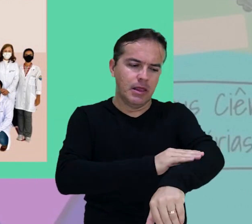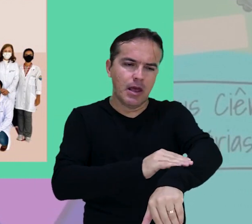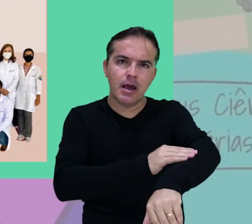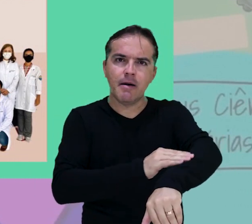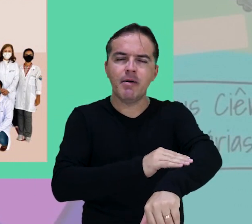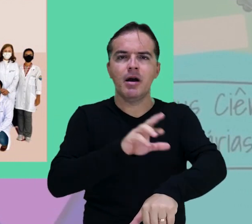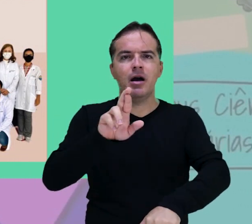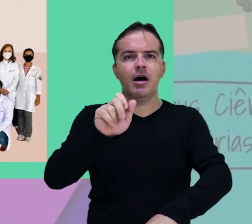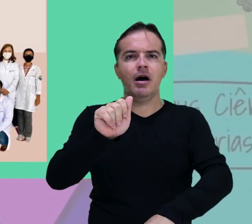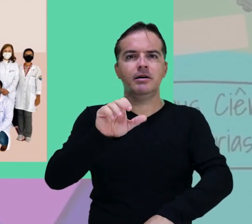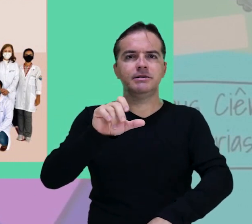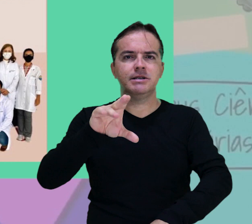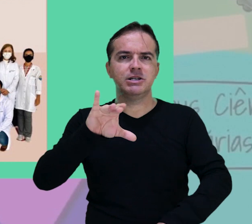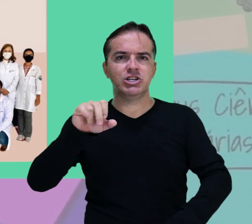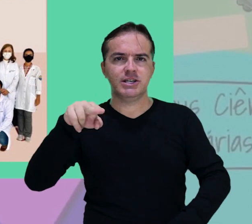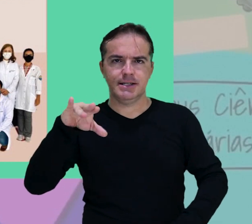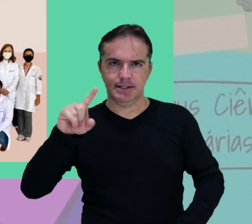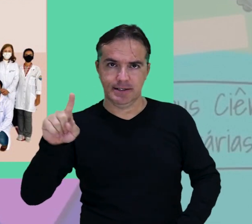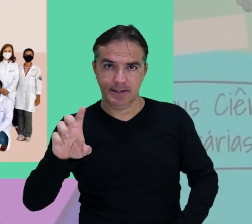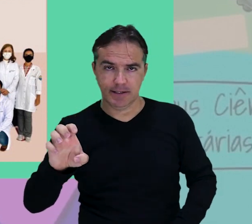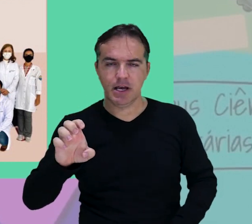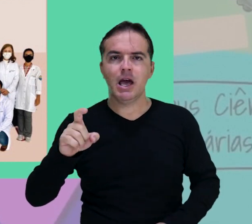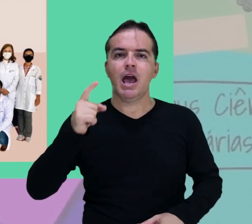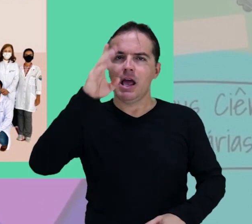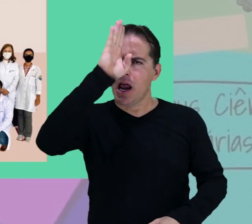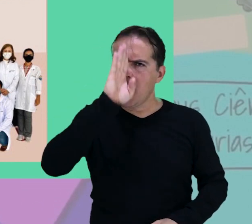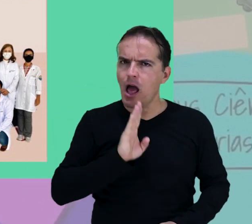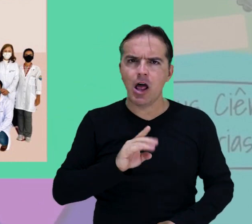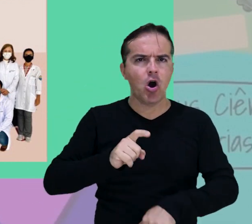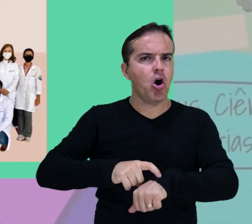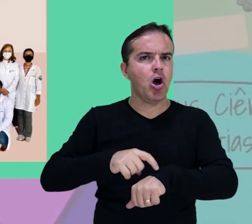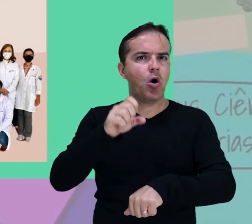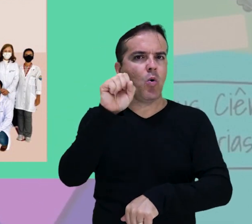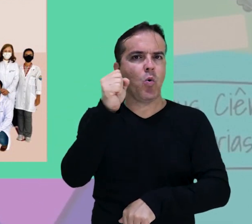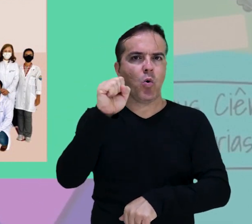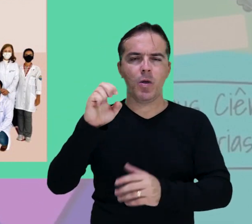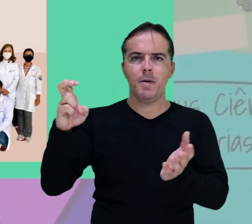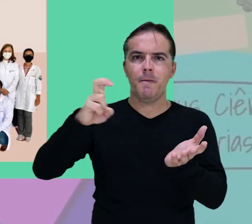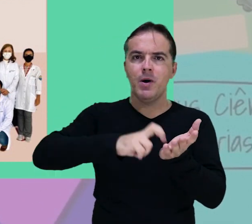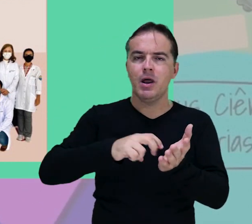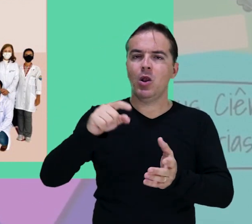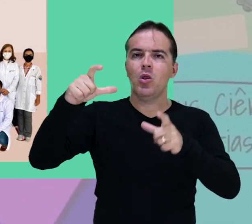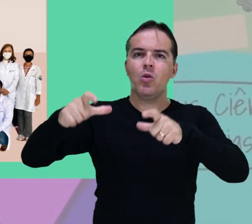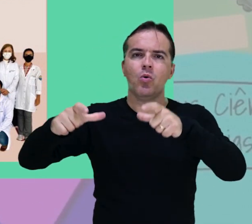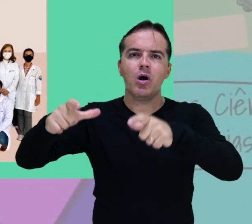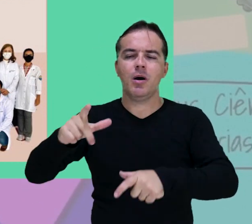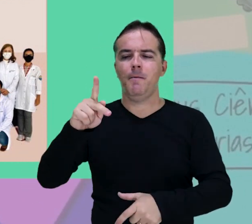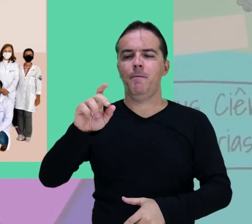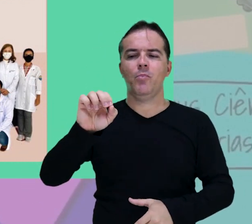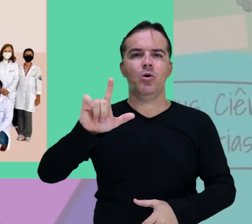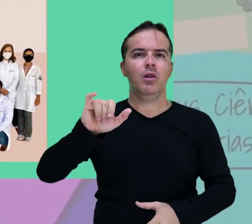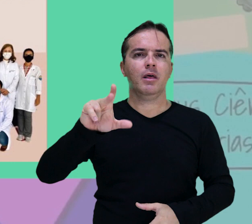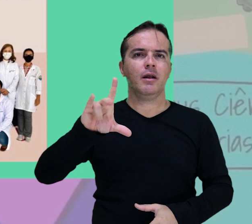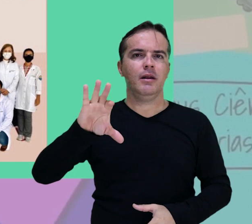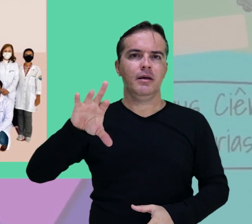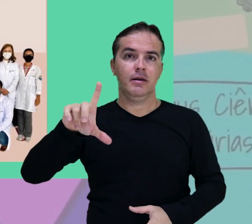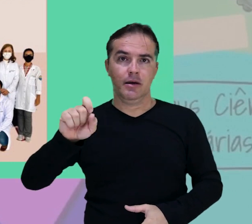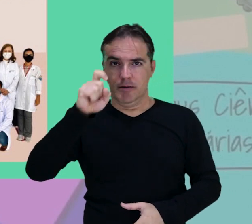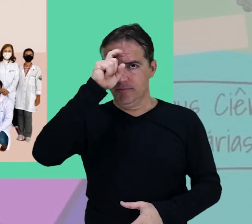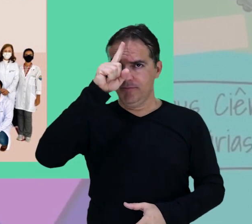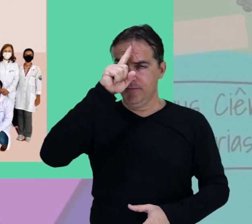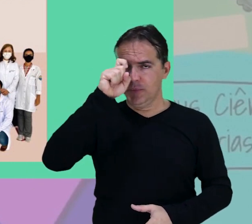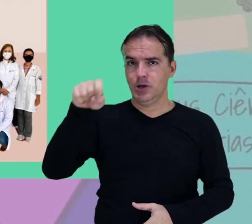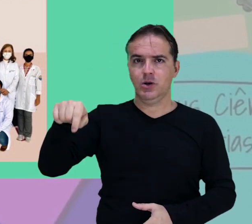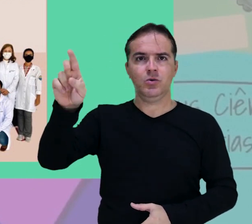vão ser realizados gratuitamente a partir das 8 da manhã, na Policlínica da Univasf No Campo e Sede, na Avenida